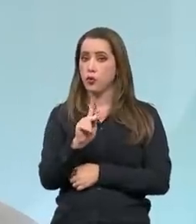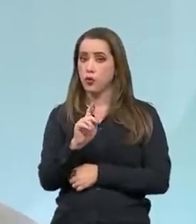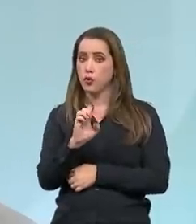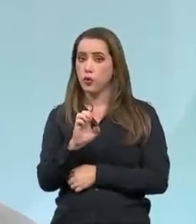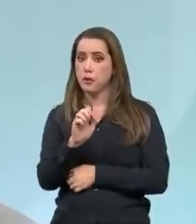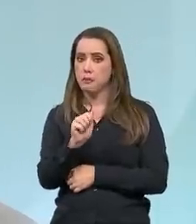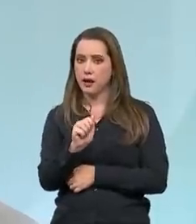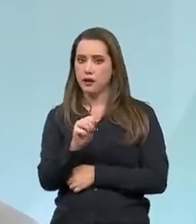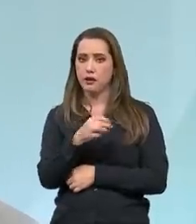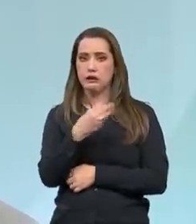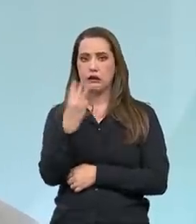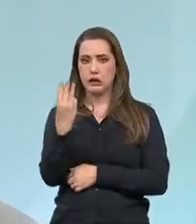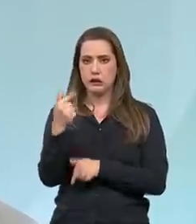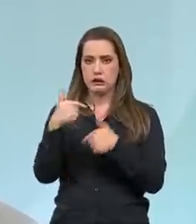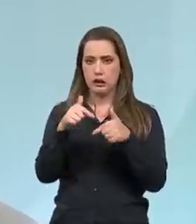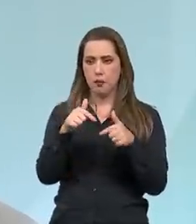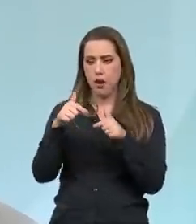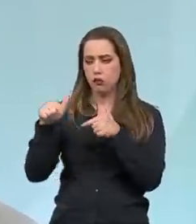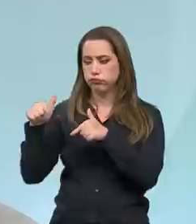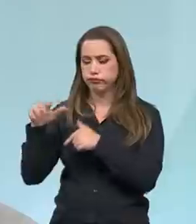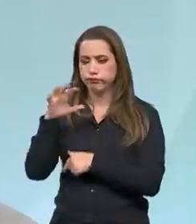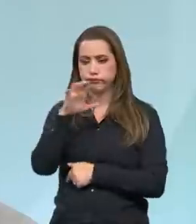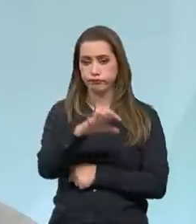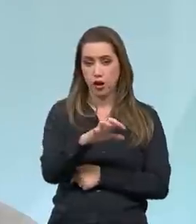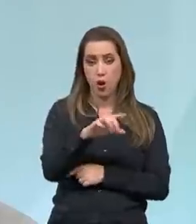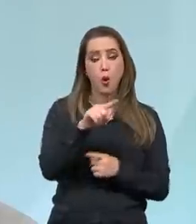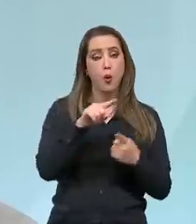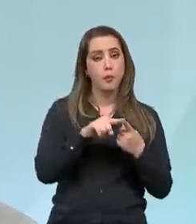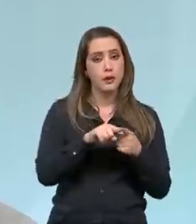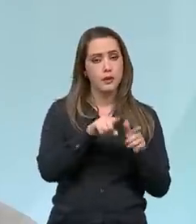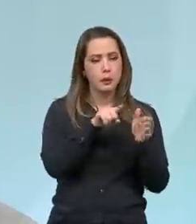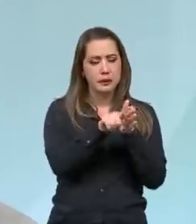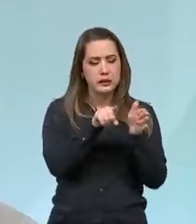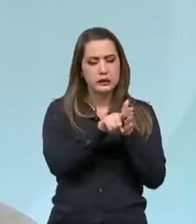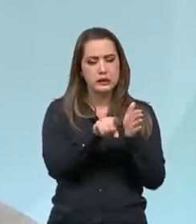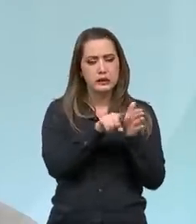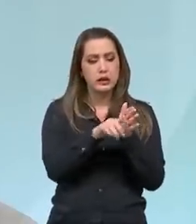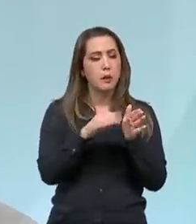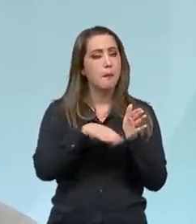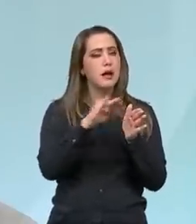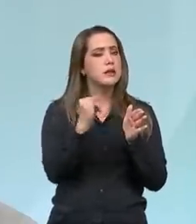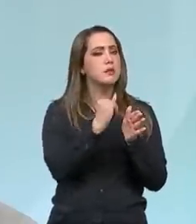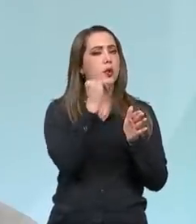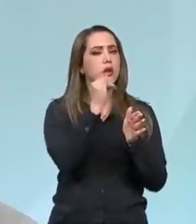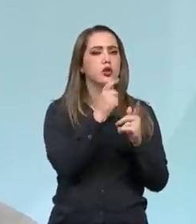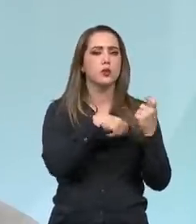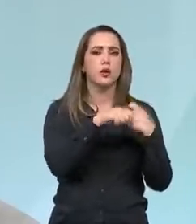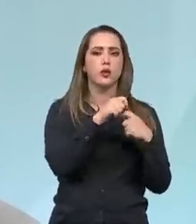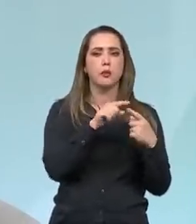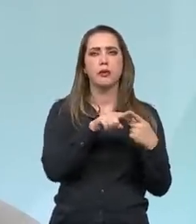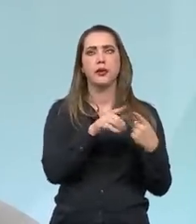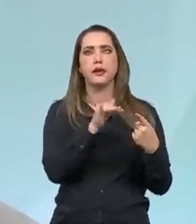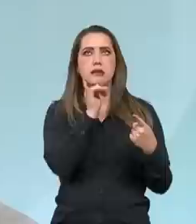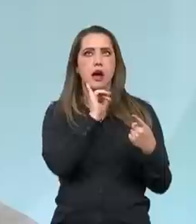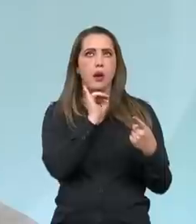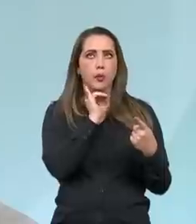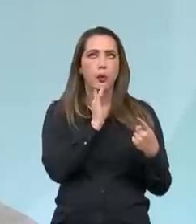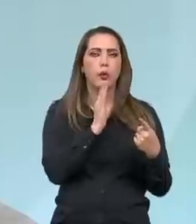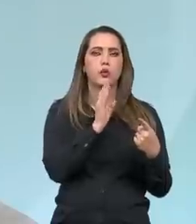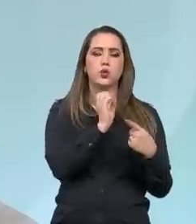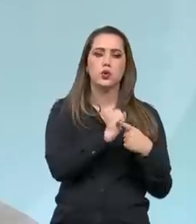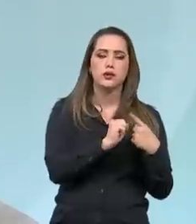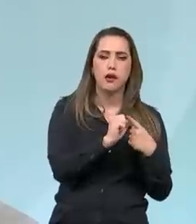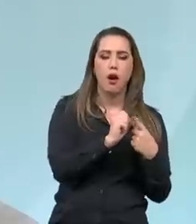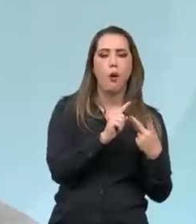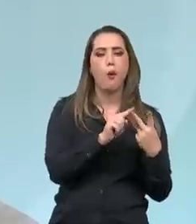primeira é de pesquisa, de analisar quais são os temas mais relevantes da economia. Então, nós temos a área social, muito bem fundamentada no IPEA.